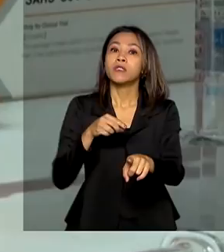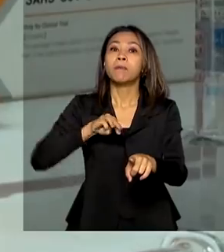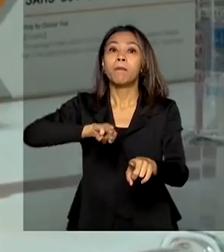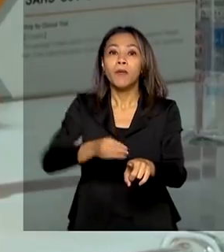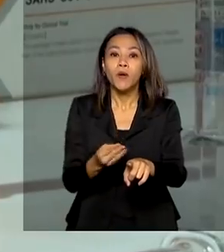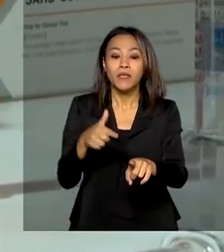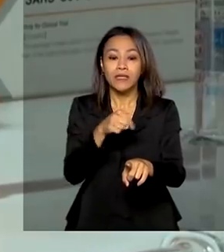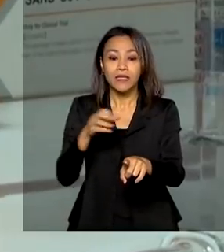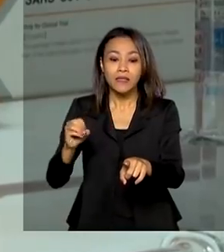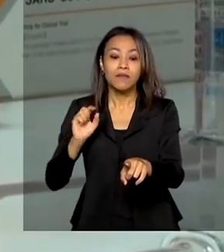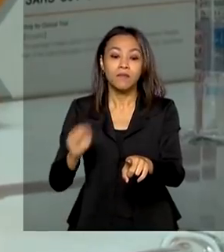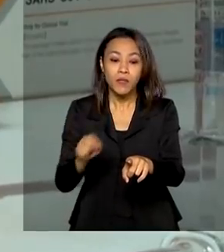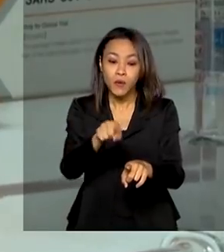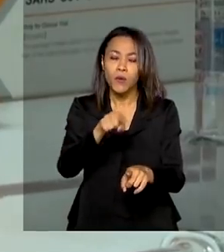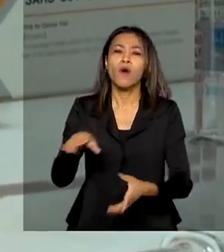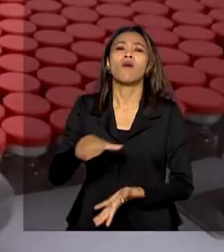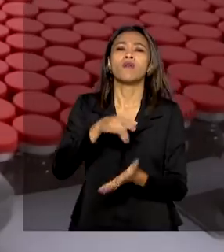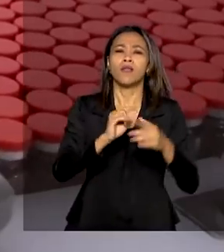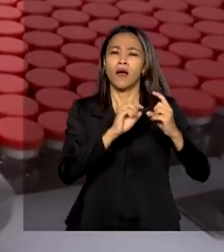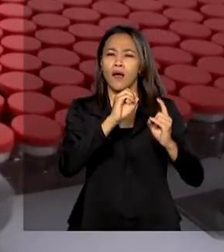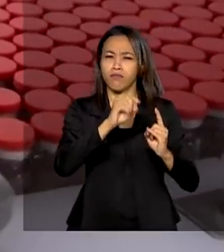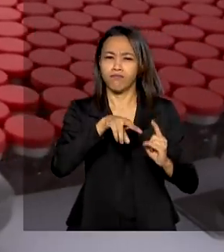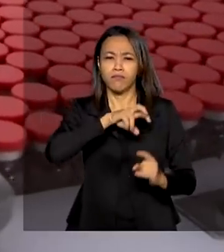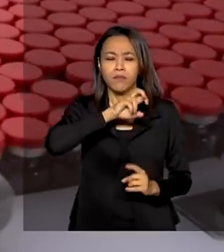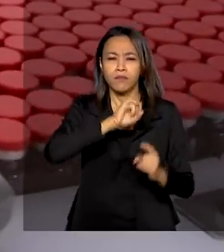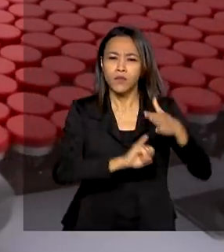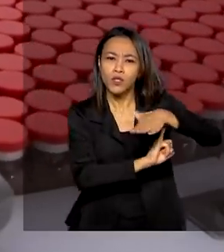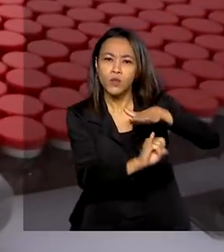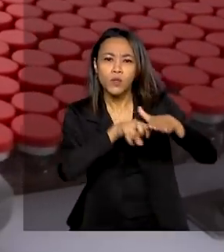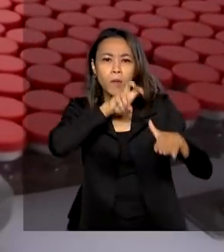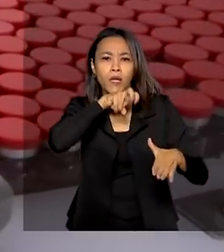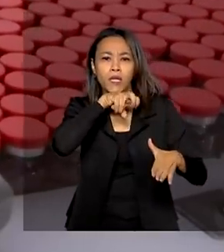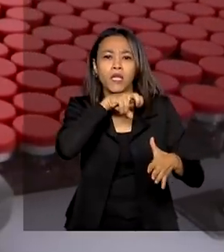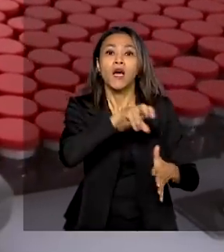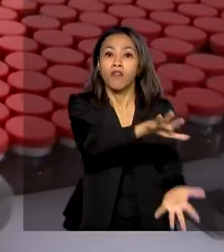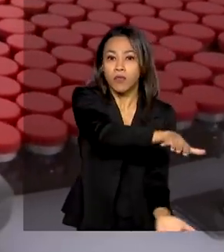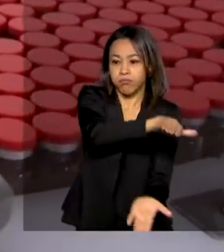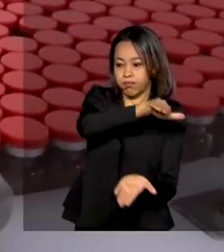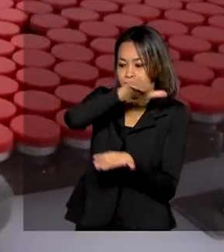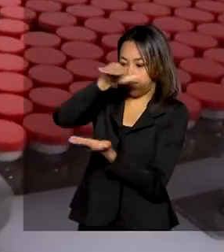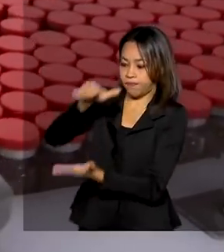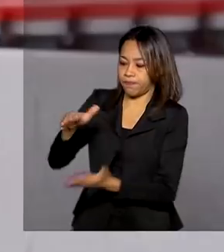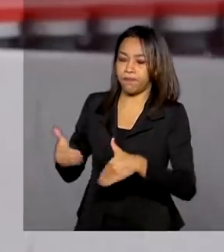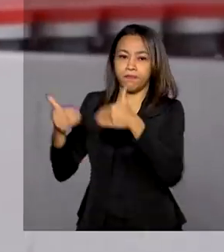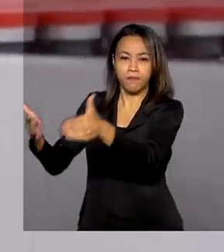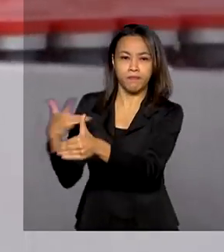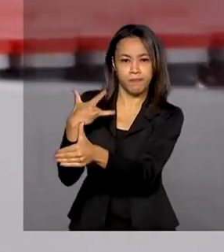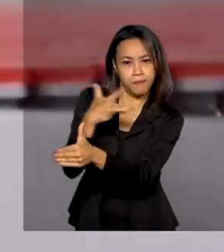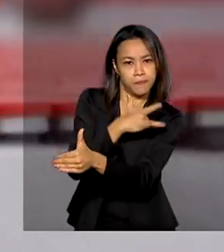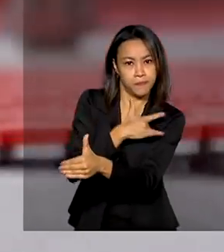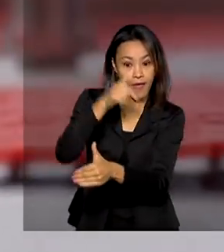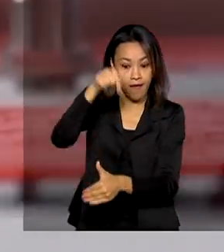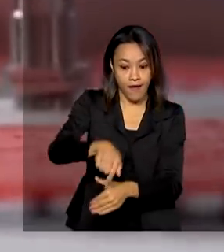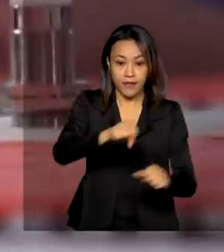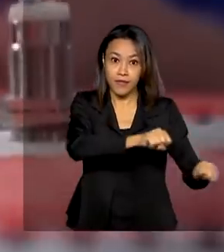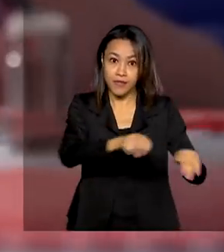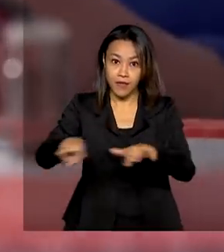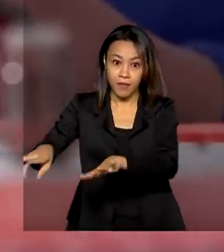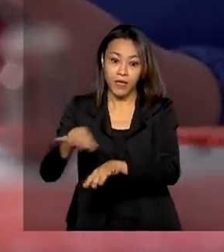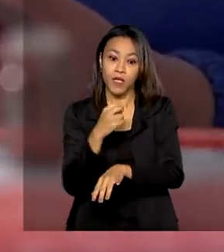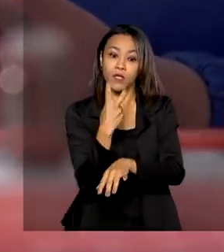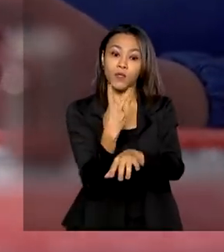Sinovac e Butantan vão ser entregues pelo Instituto para o Ministério da Saúde. Só nesta semana, serão 2